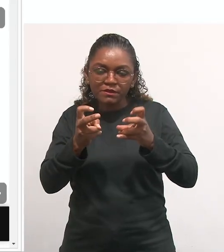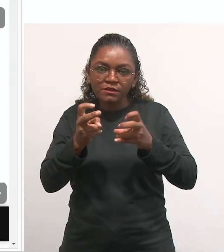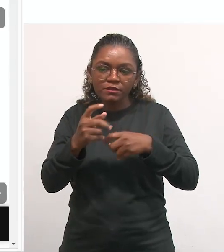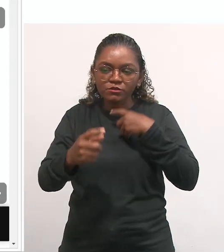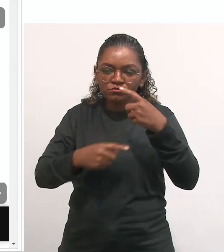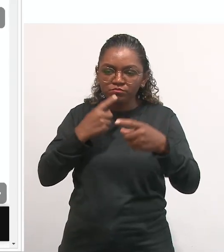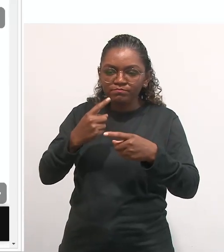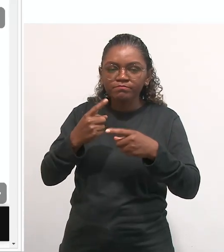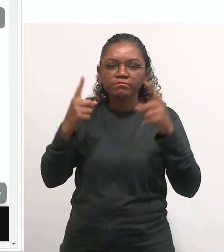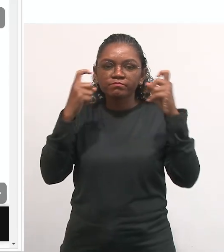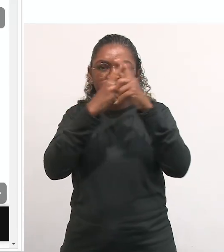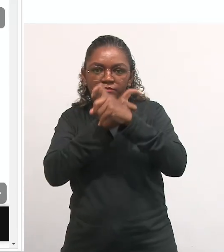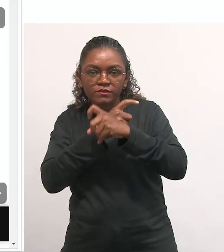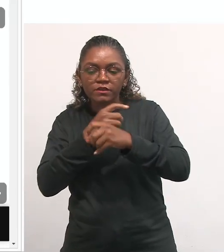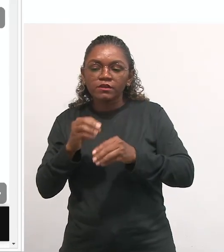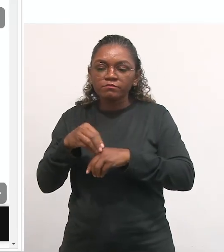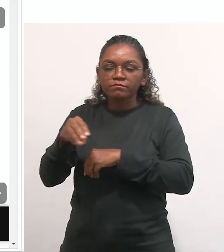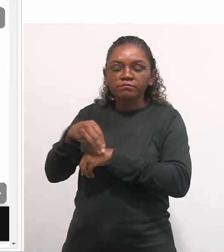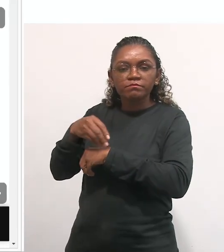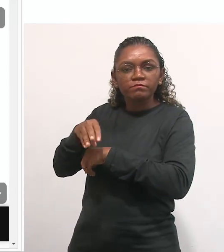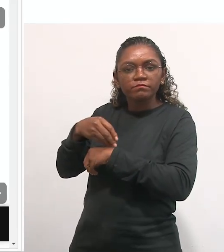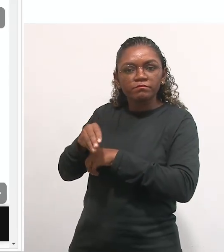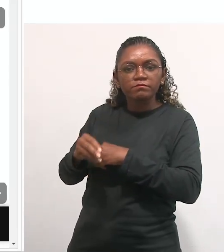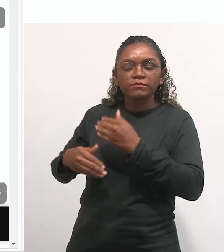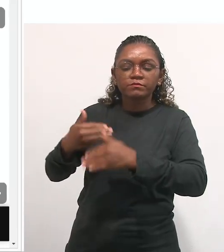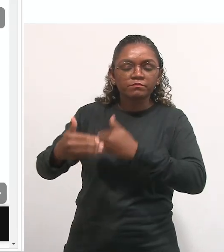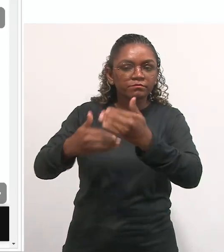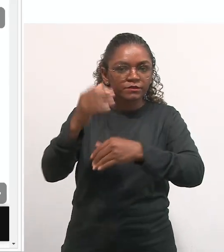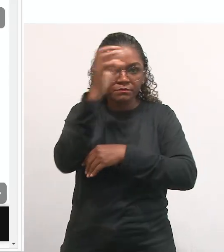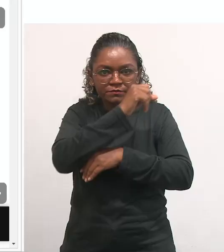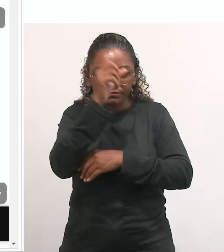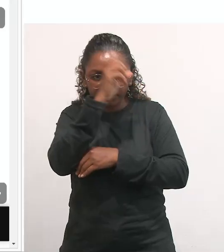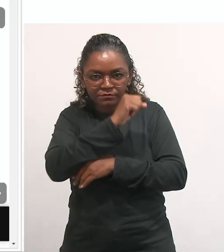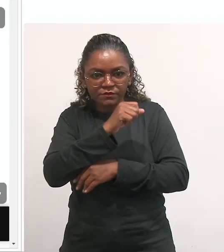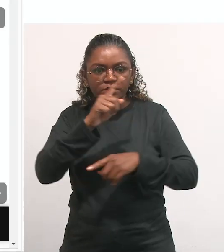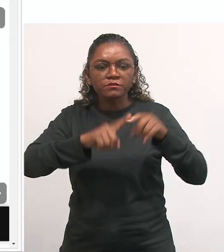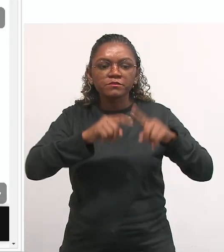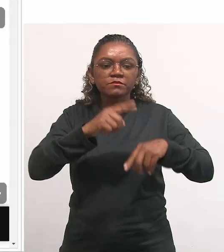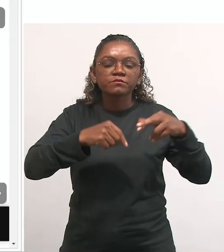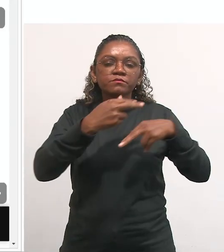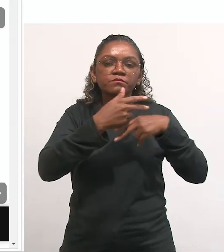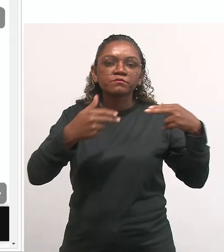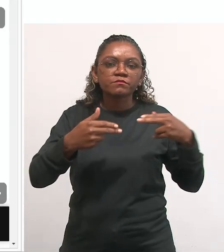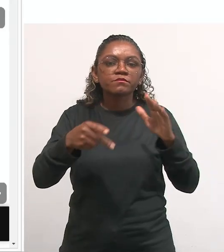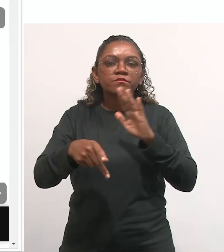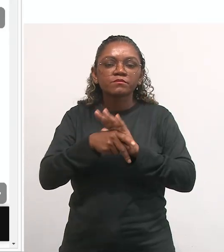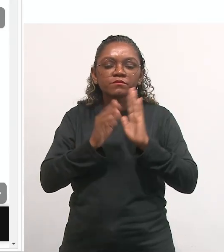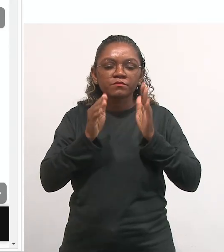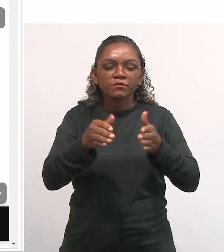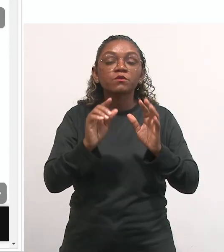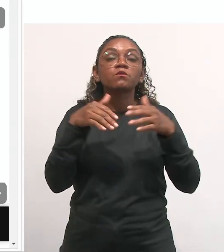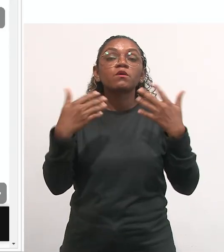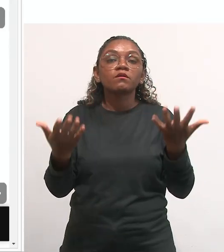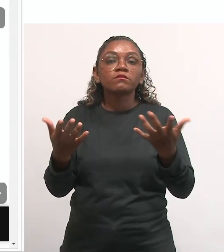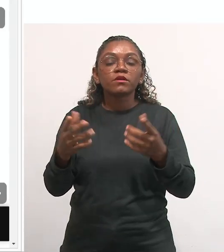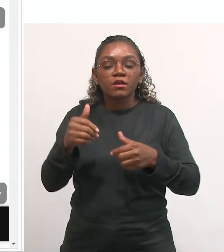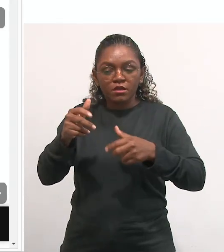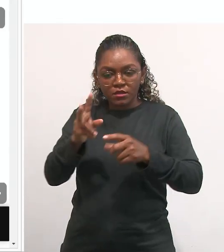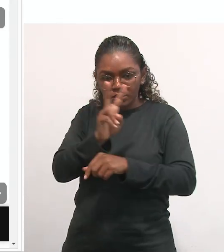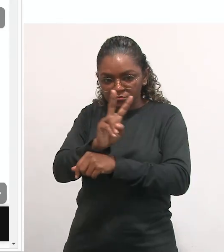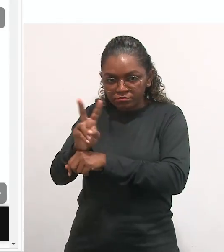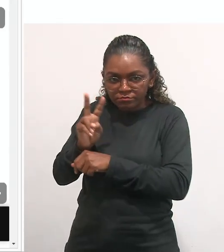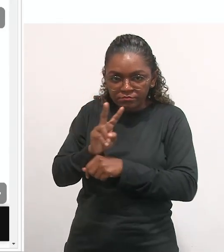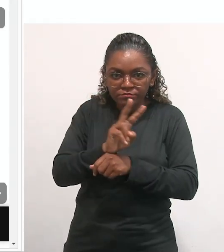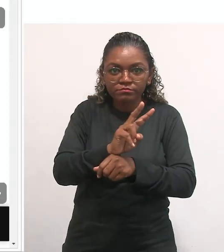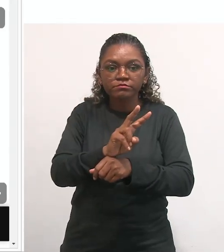o processo assim na aprendizagem. E os principais instrumentos foram as observações, as autoavaliações, portfólios